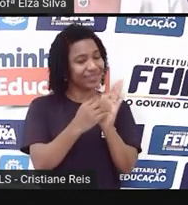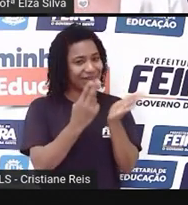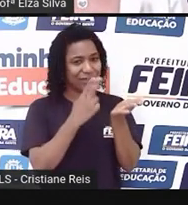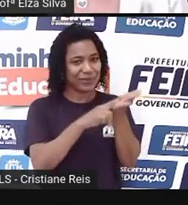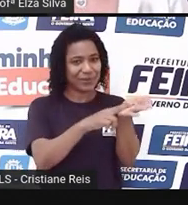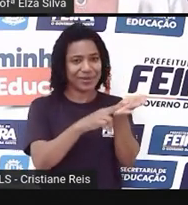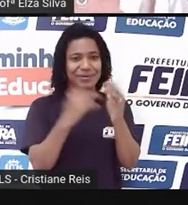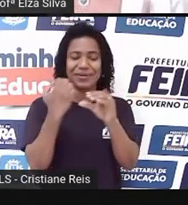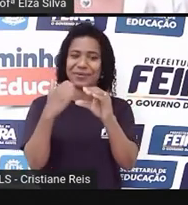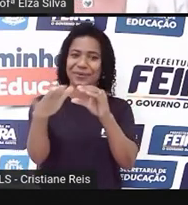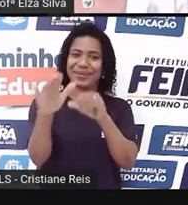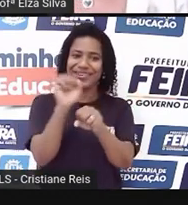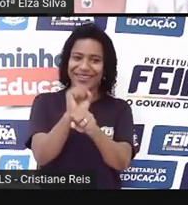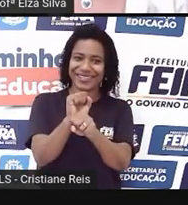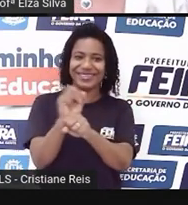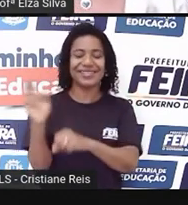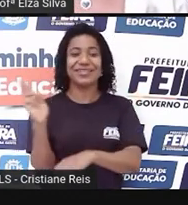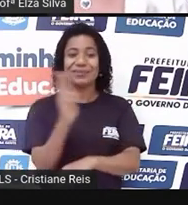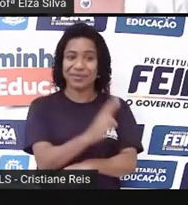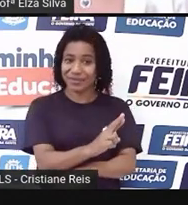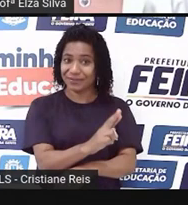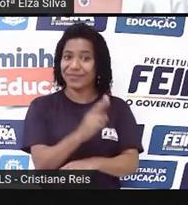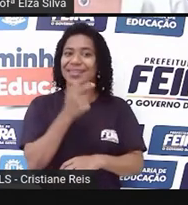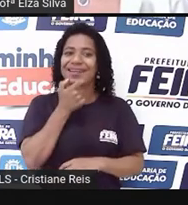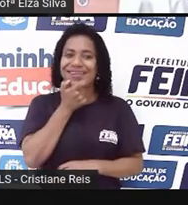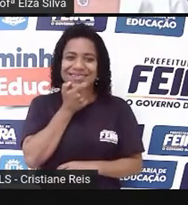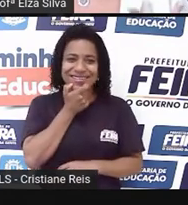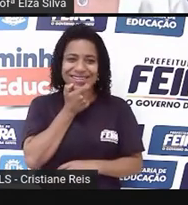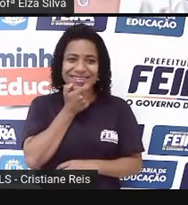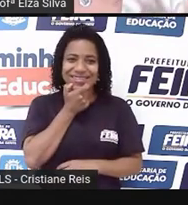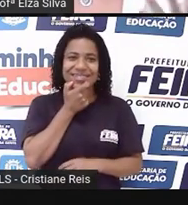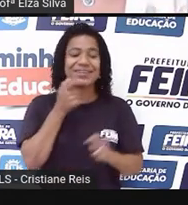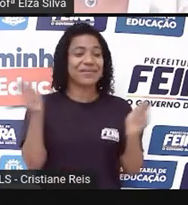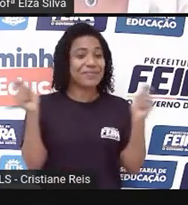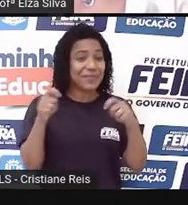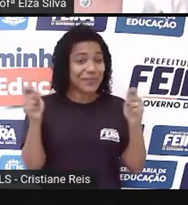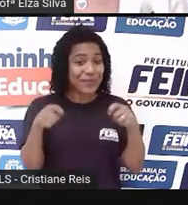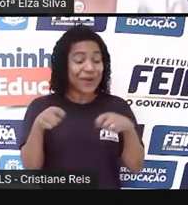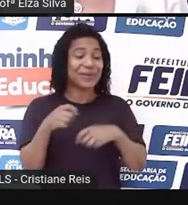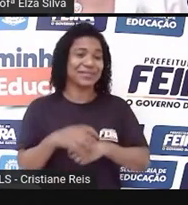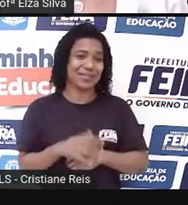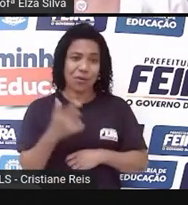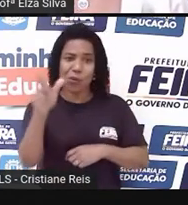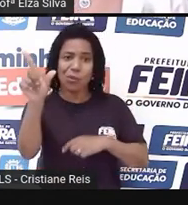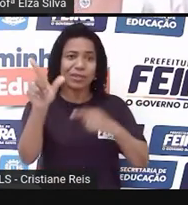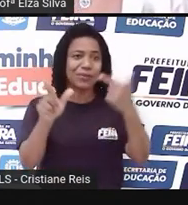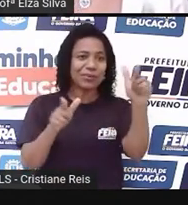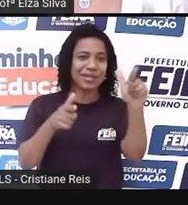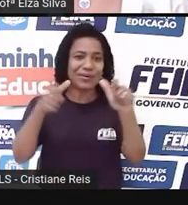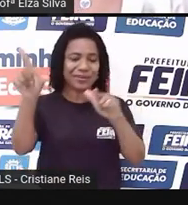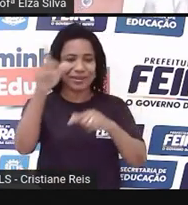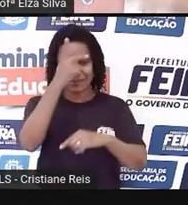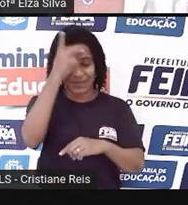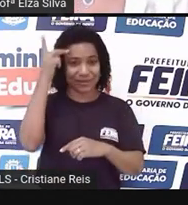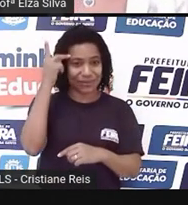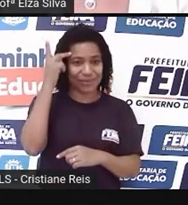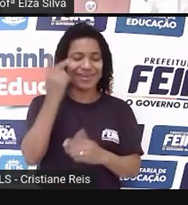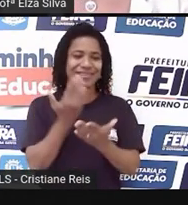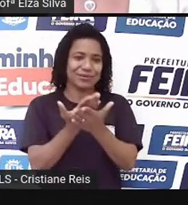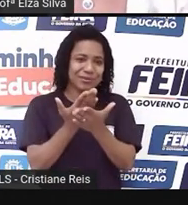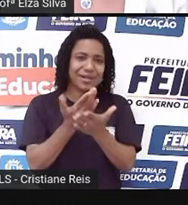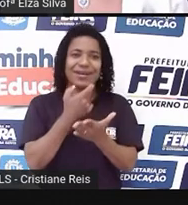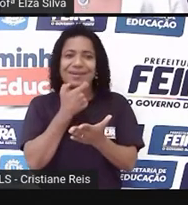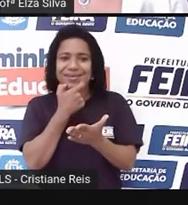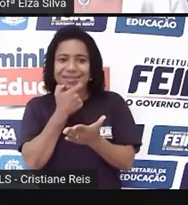resposta. Façam em inglês. É possível que você envie para outras pessoas que estudam inglês. Ou que moram